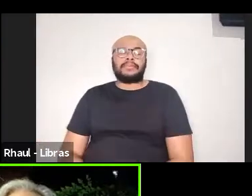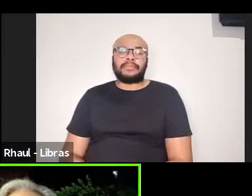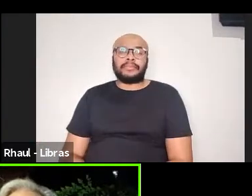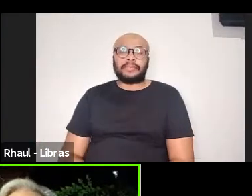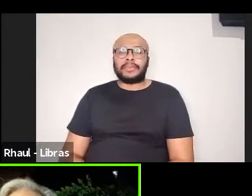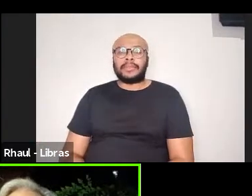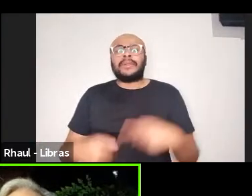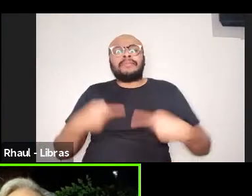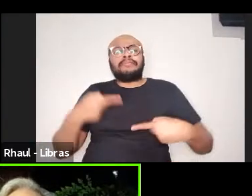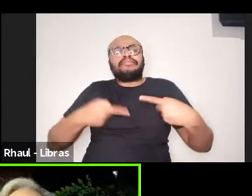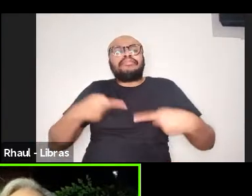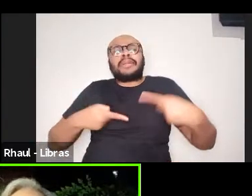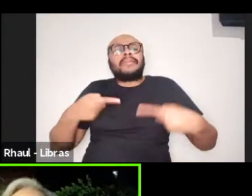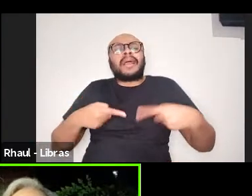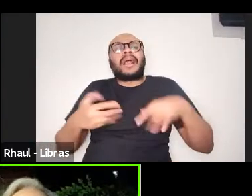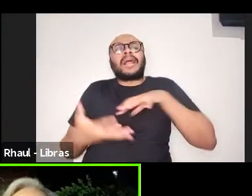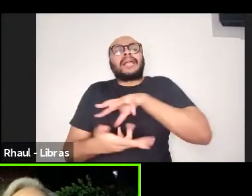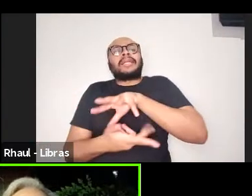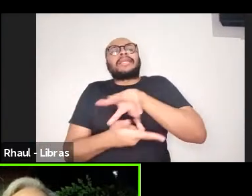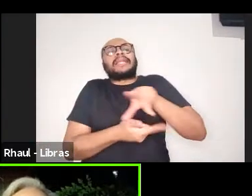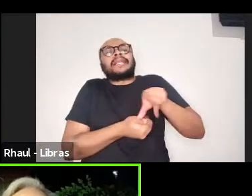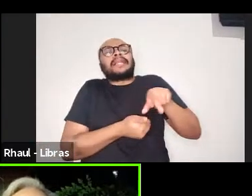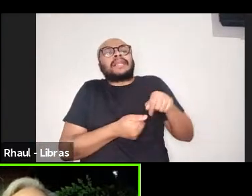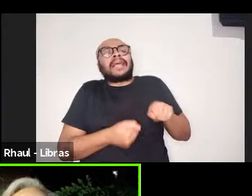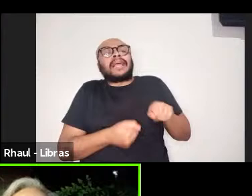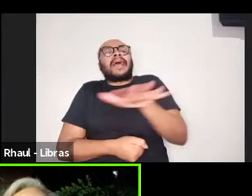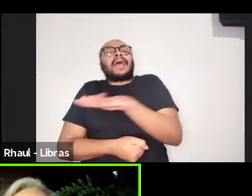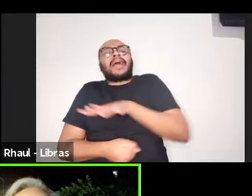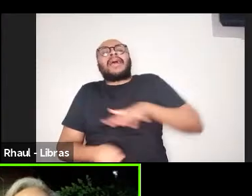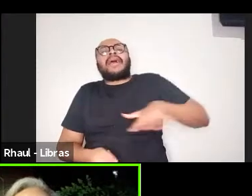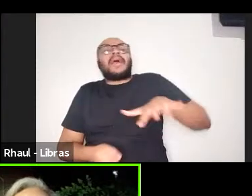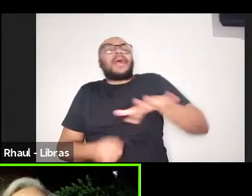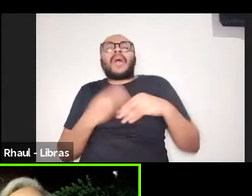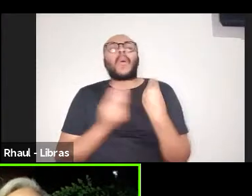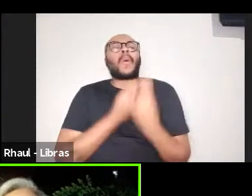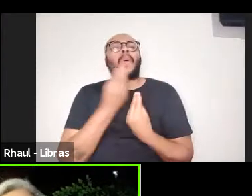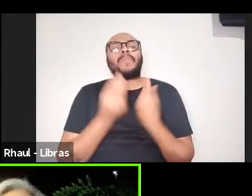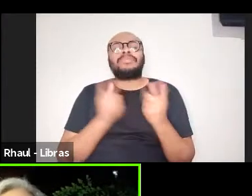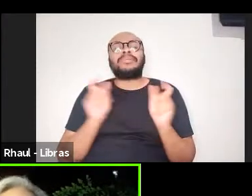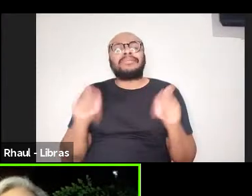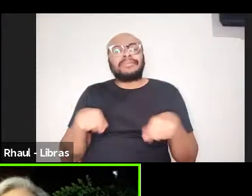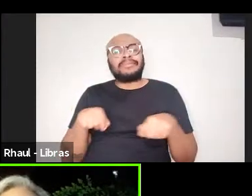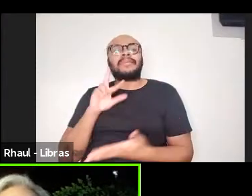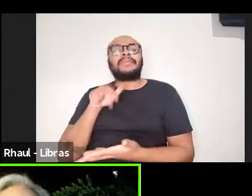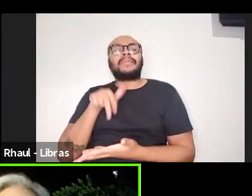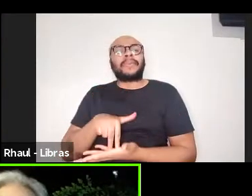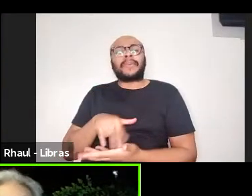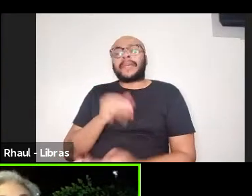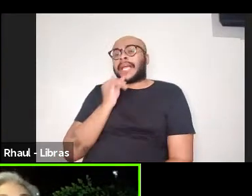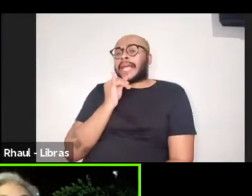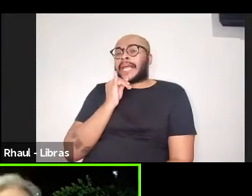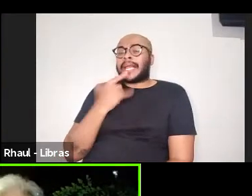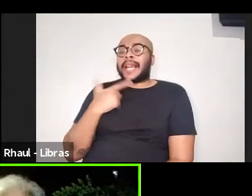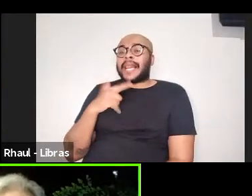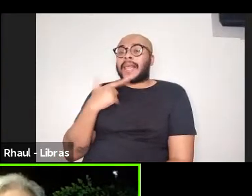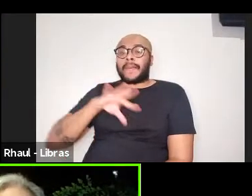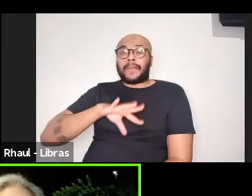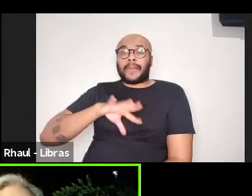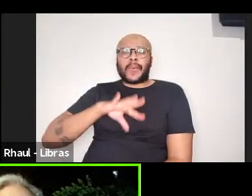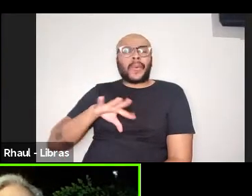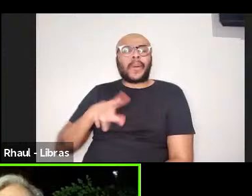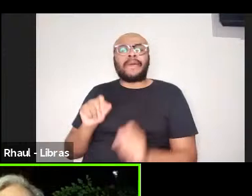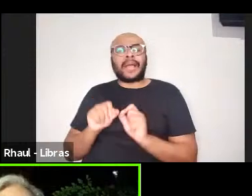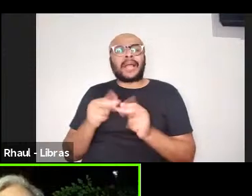no debate internacional, no cenário internacional e a posição, por exemplo, da língua portuguesa.